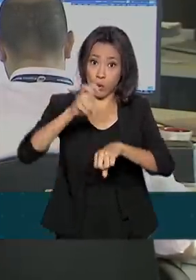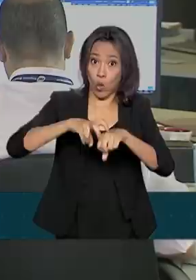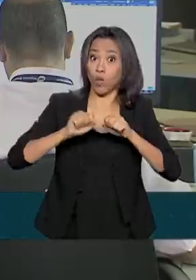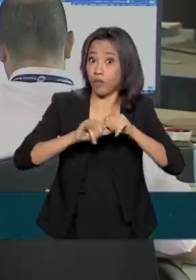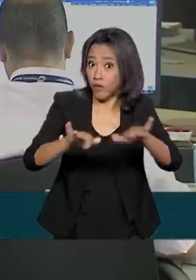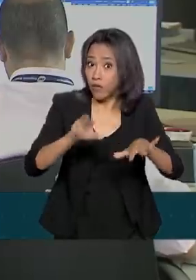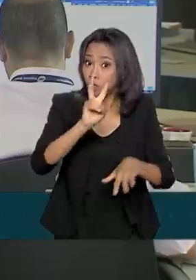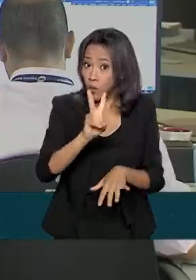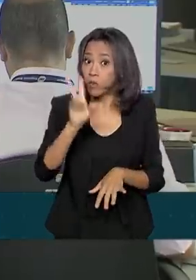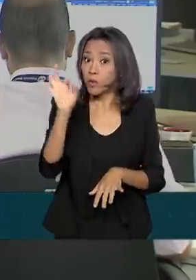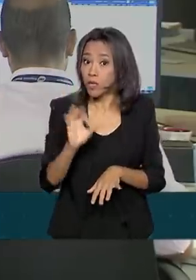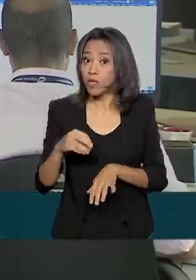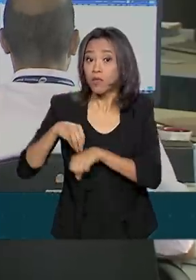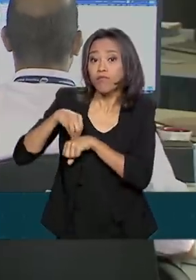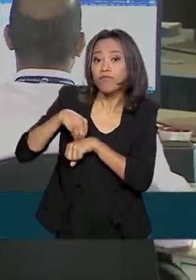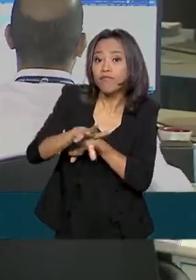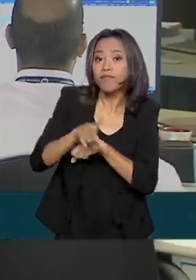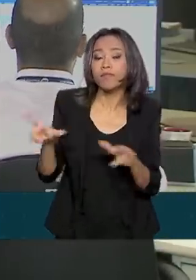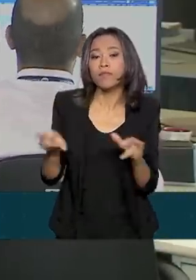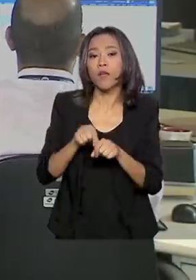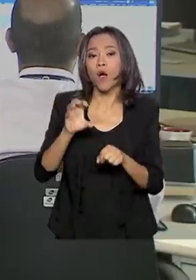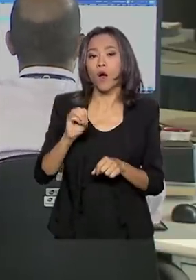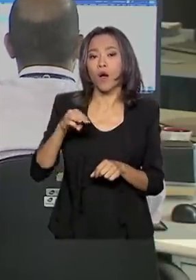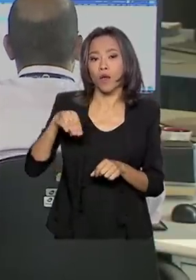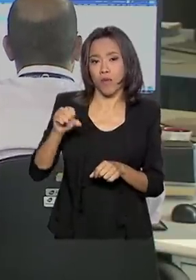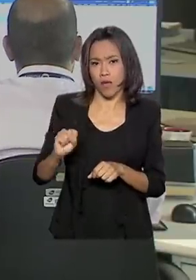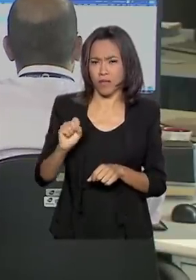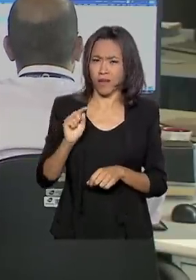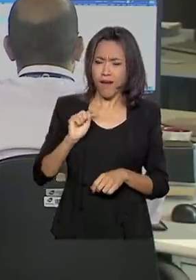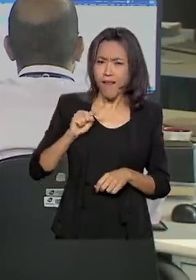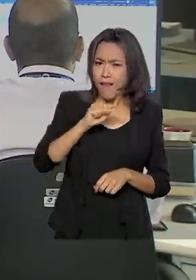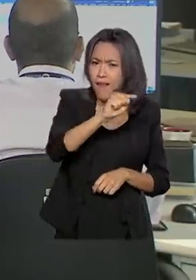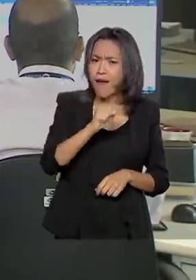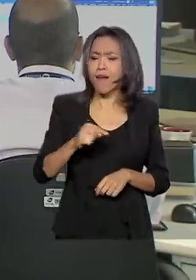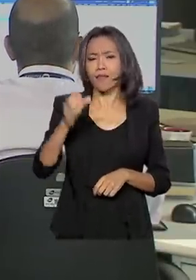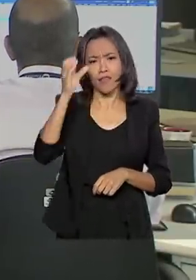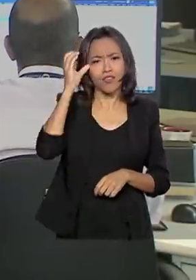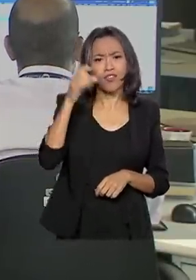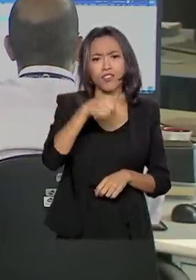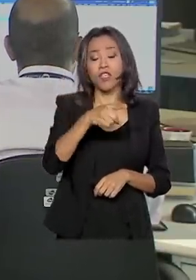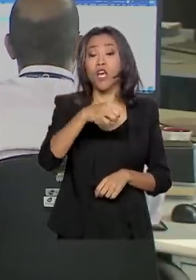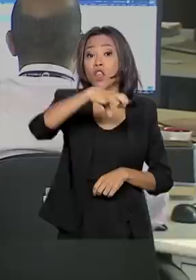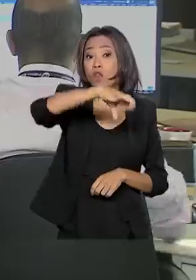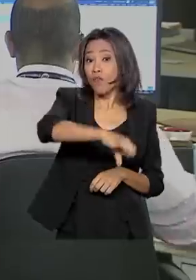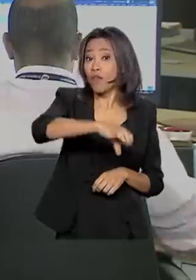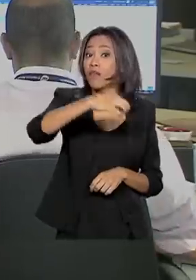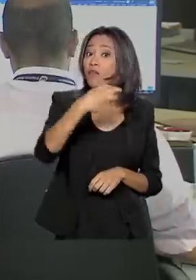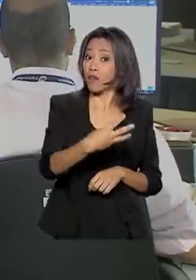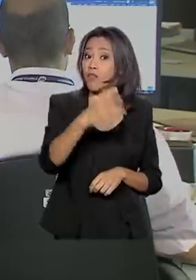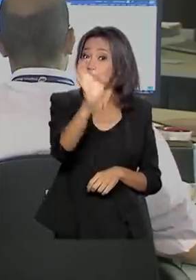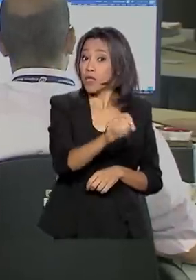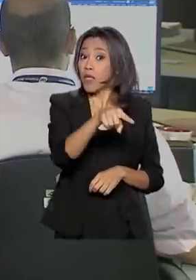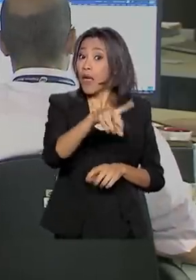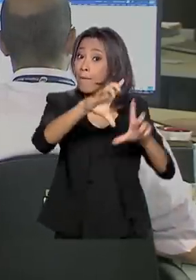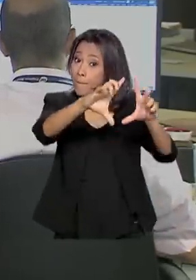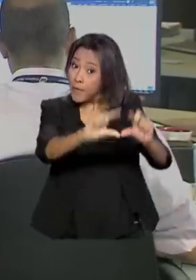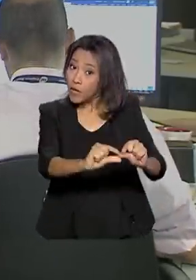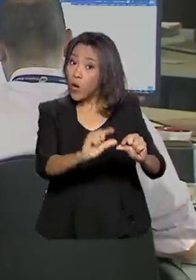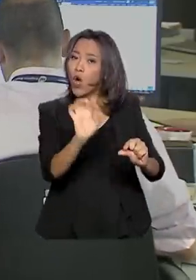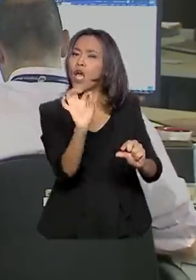Organização Mundial da Saúde. Na China, onde estão concentrados 96% dos casos, a taxa é ainda menor,